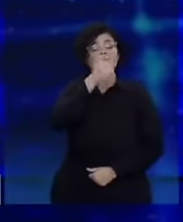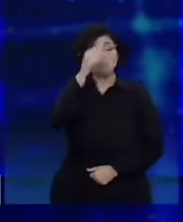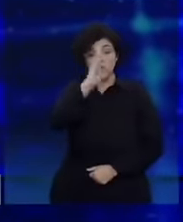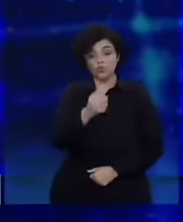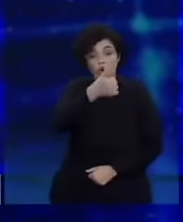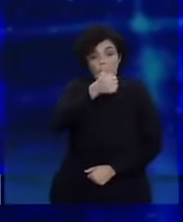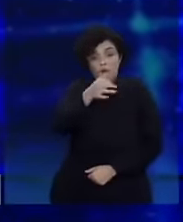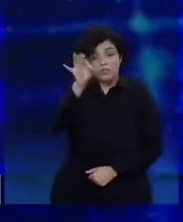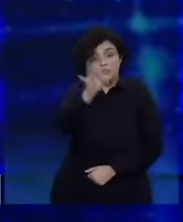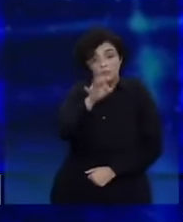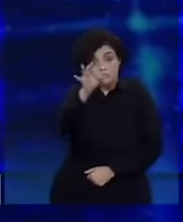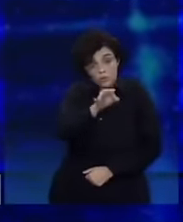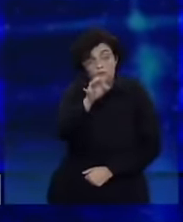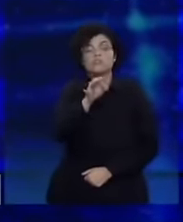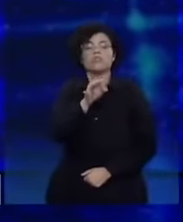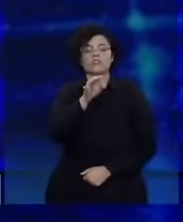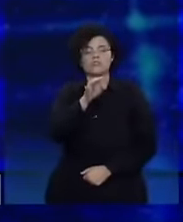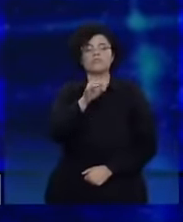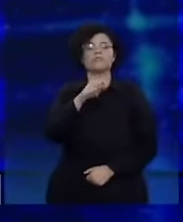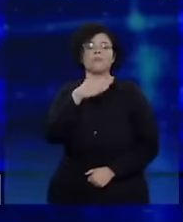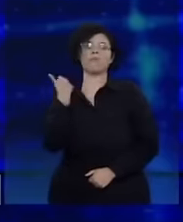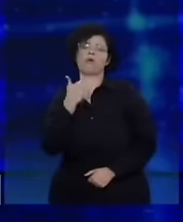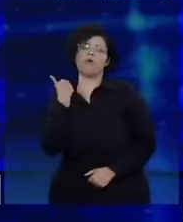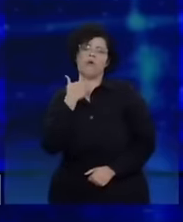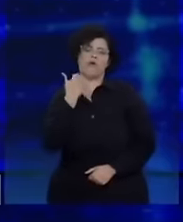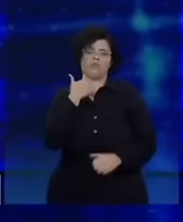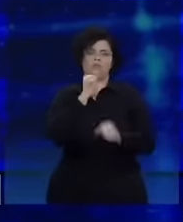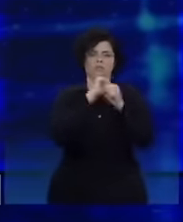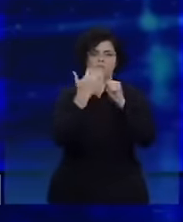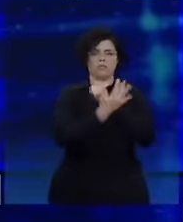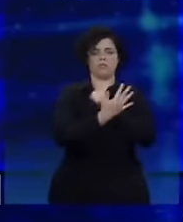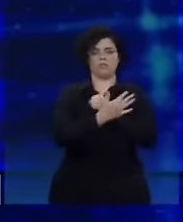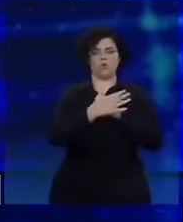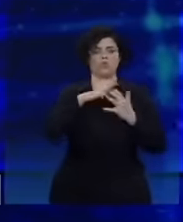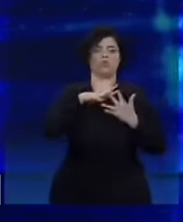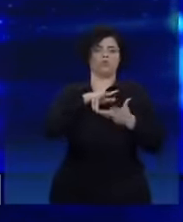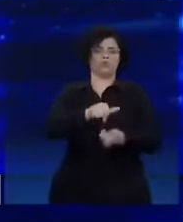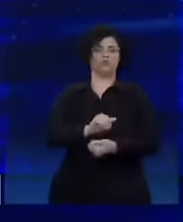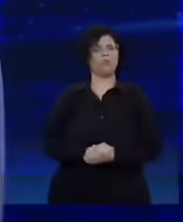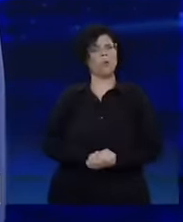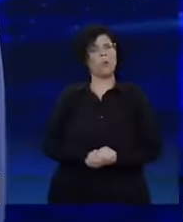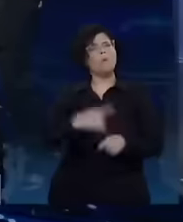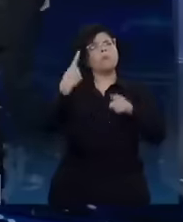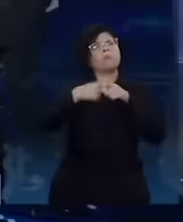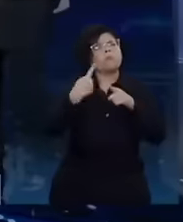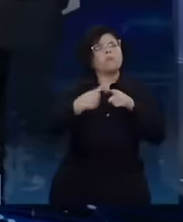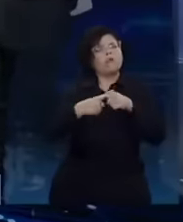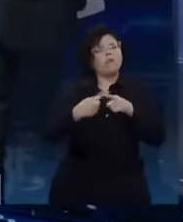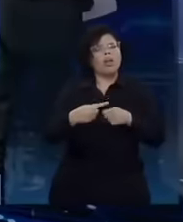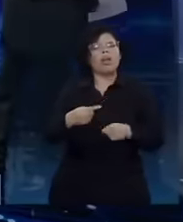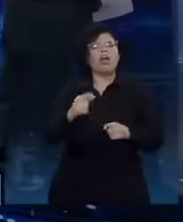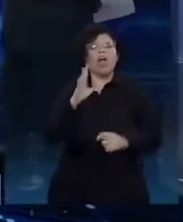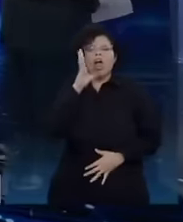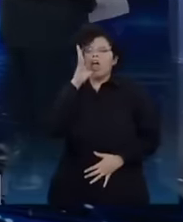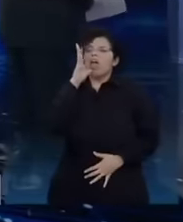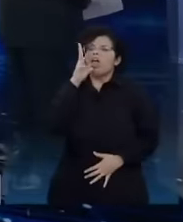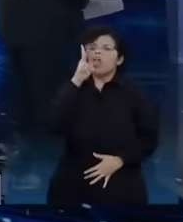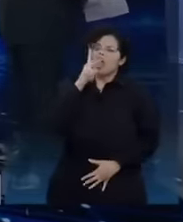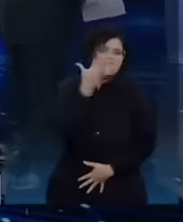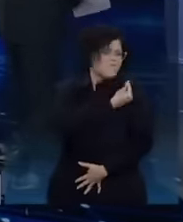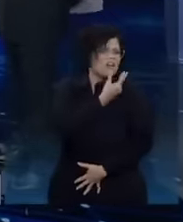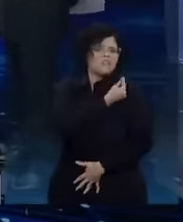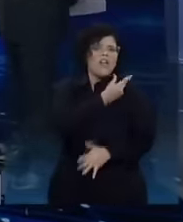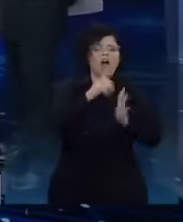das mortes da pandemia no mundo. Por que houve tanta demora para se comprar